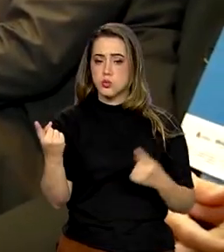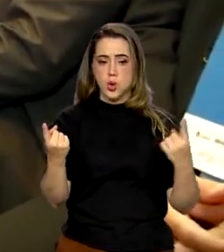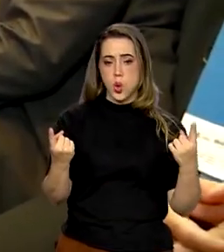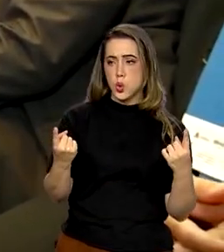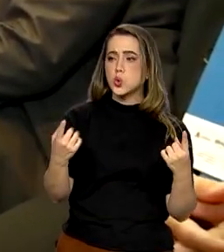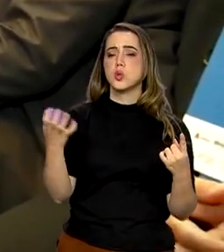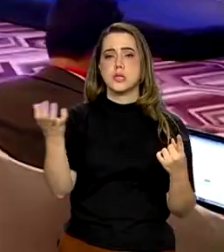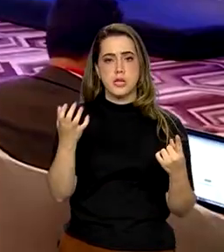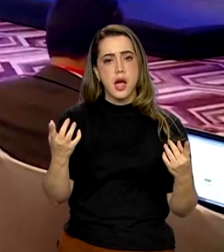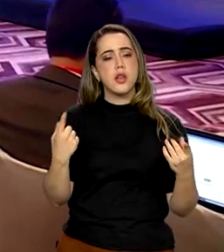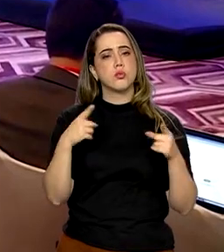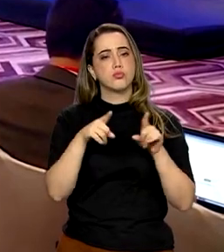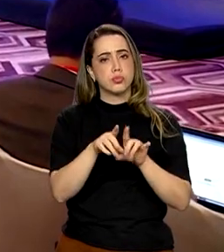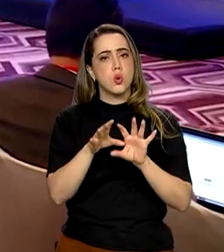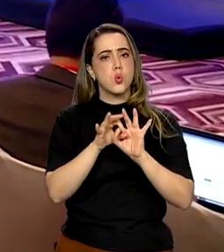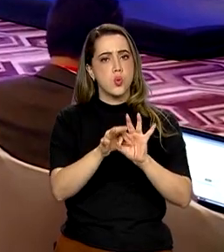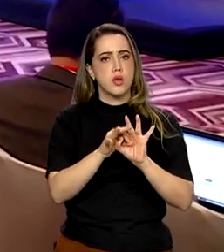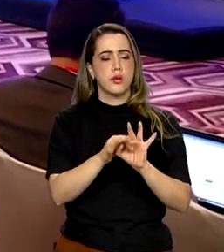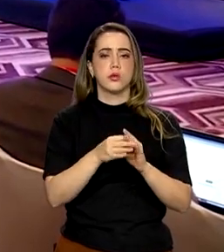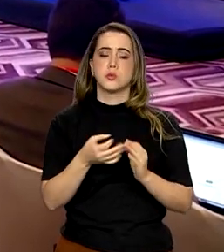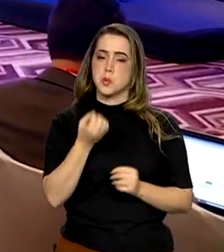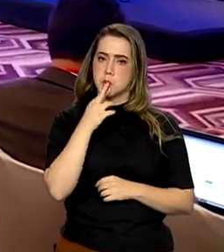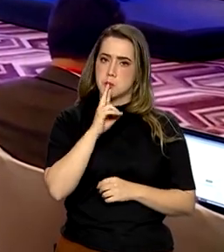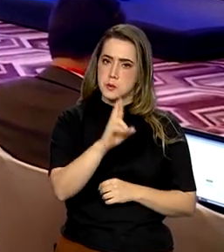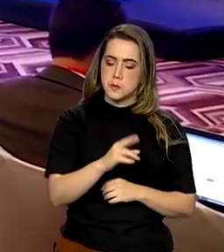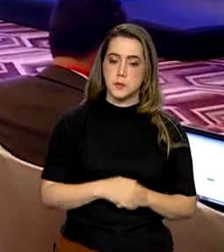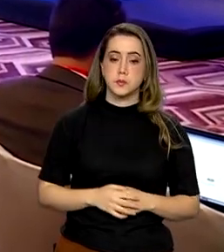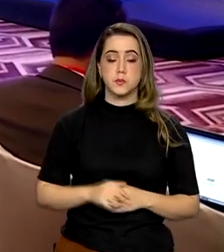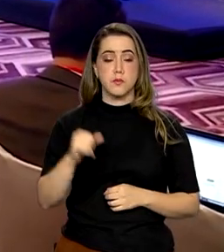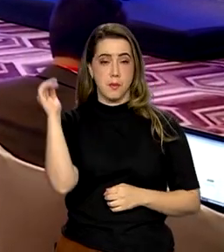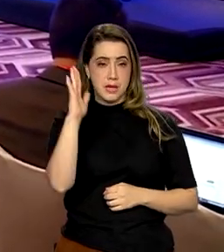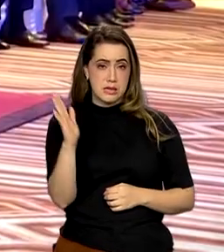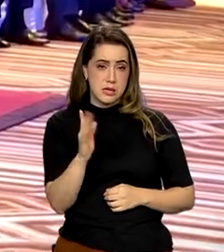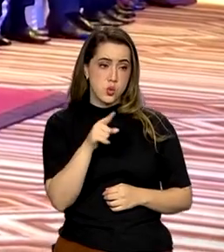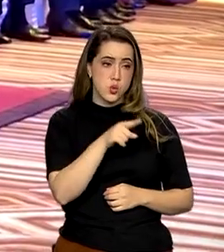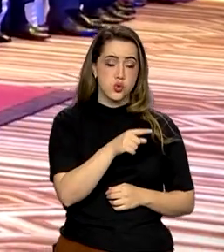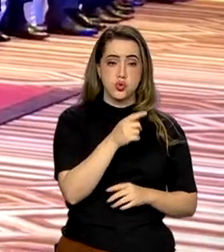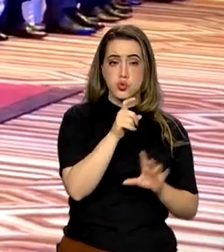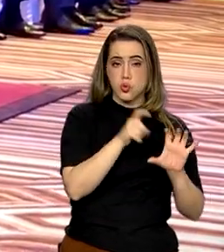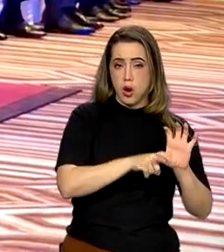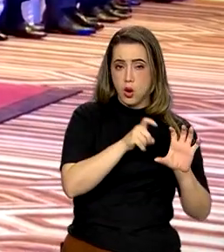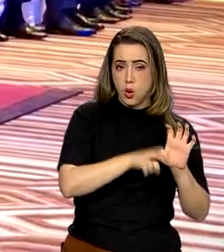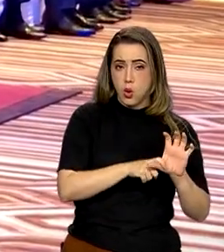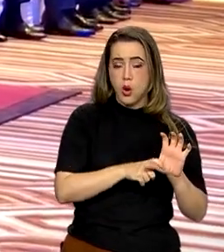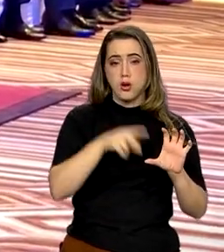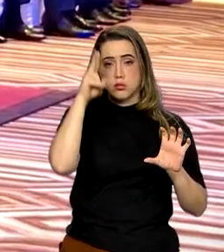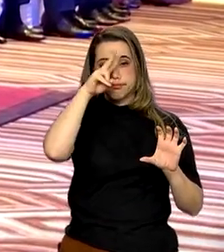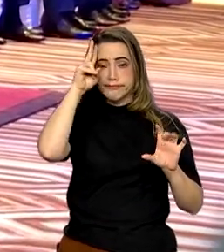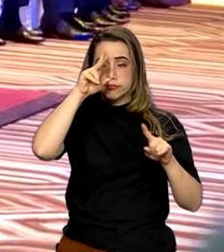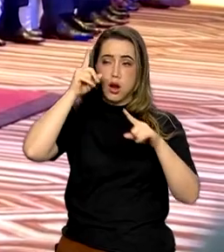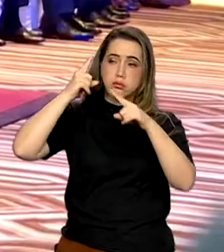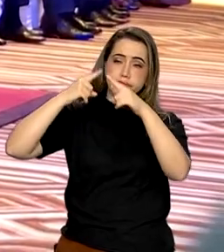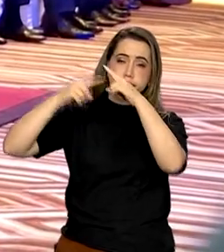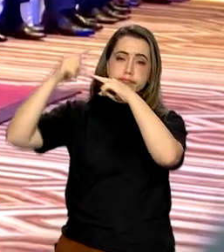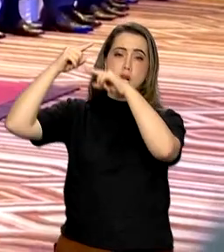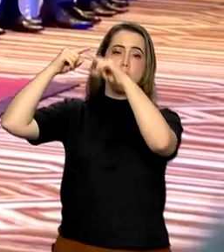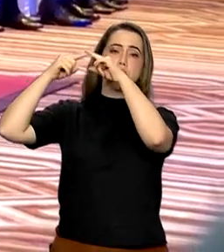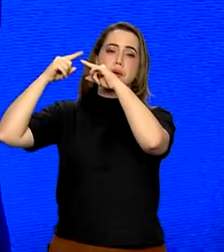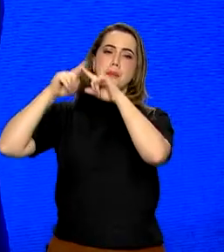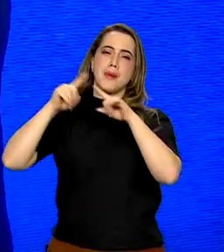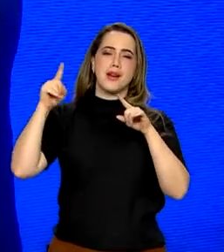interessados em sair daqui com bons resultados. Angola e Brasil tem uma relação econômica histórica que nos últimos anos, por razões